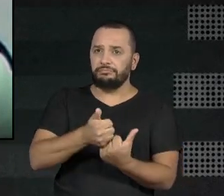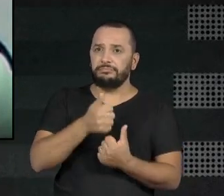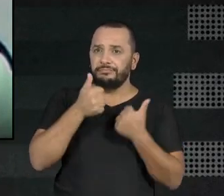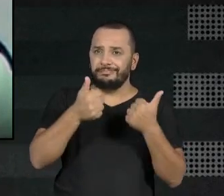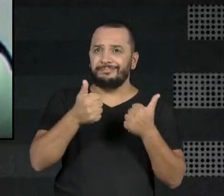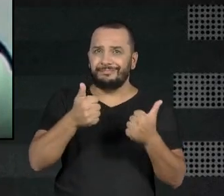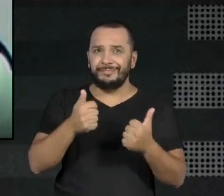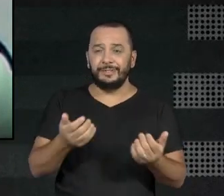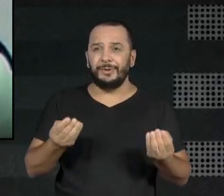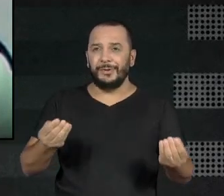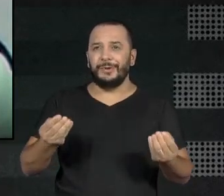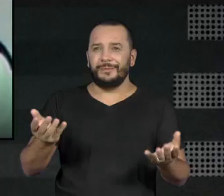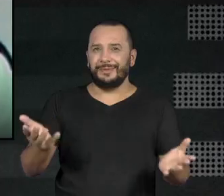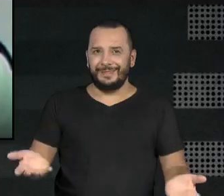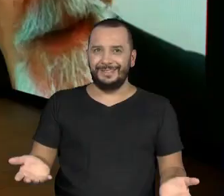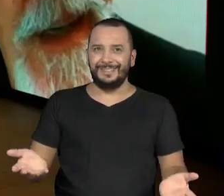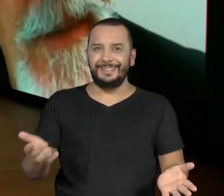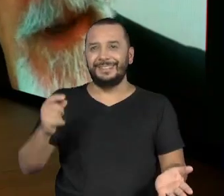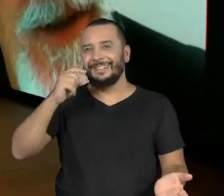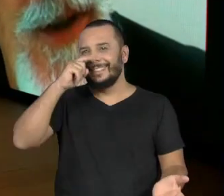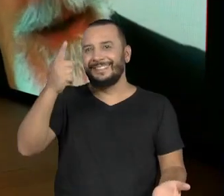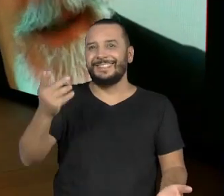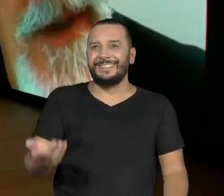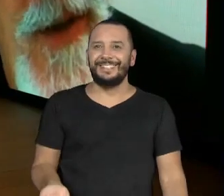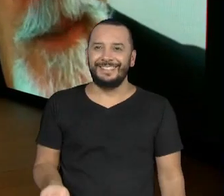Olha que absurdo. Que atrevido.